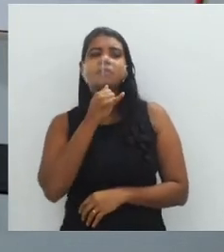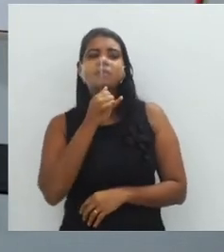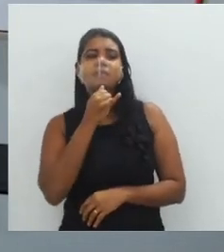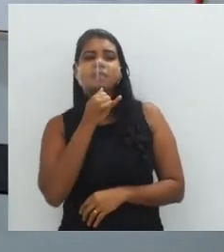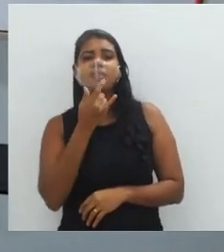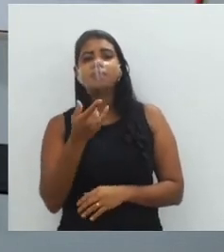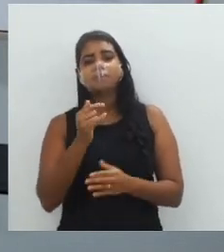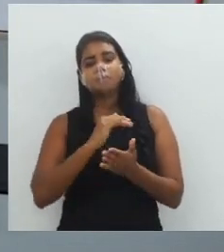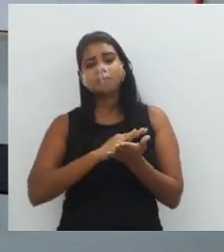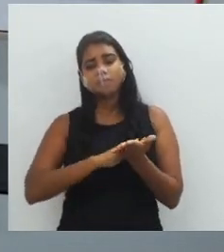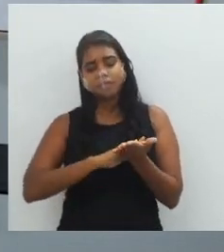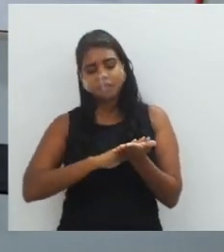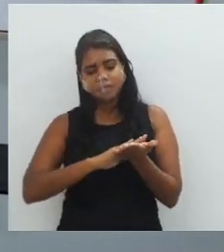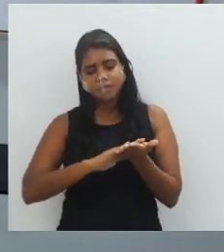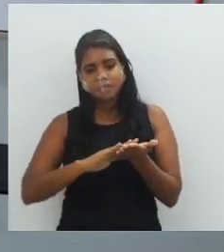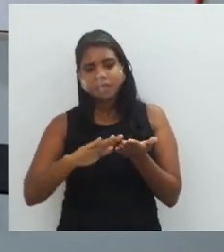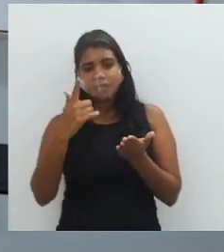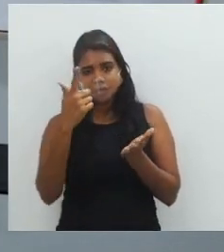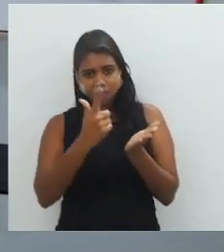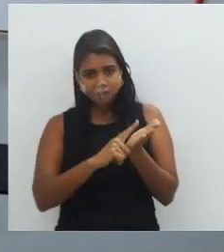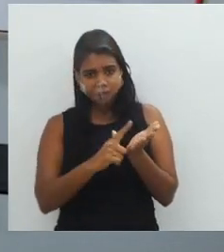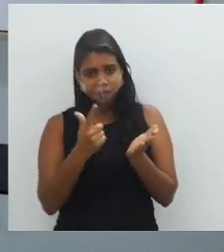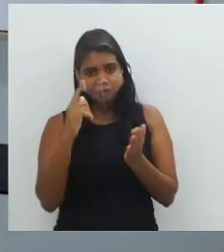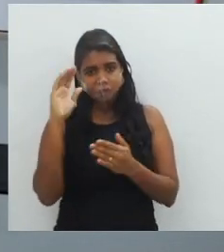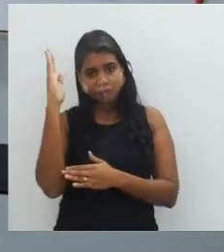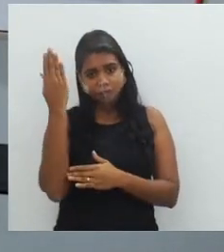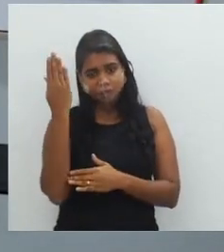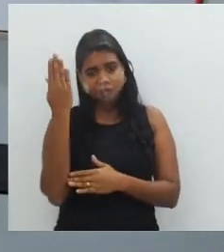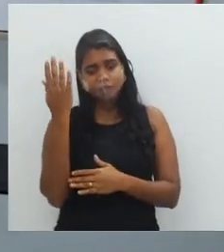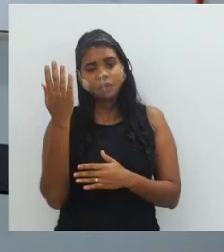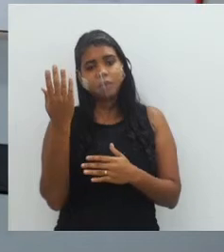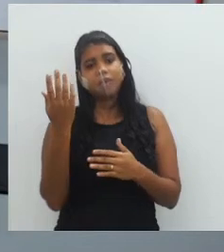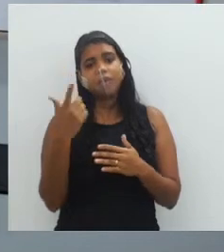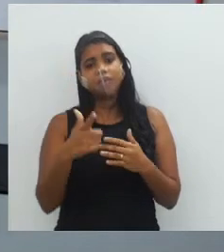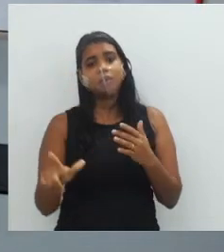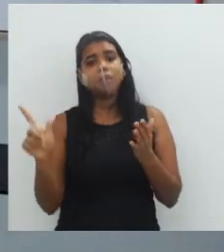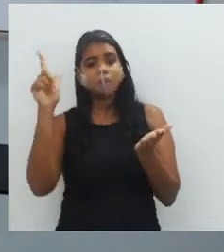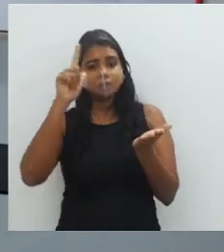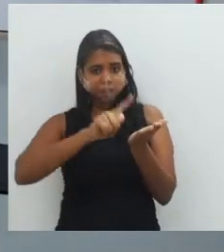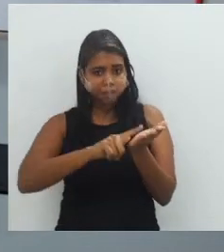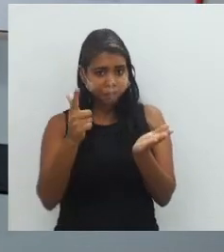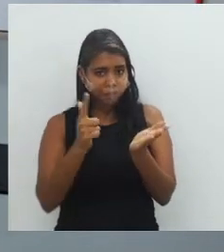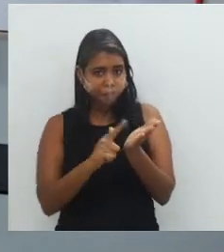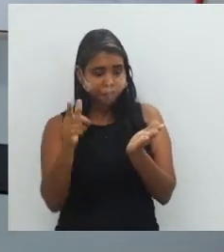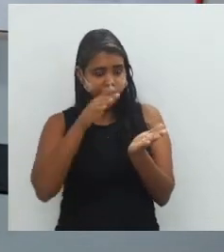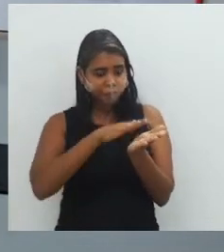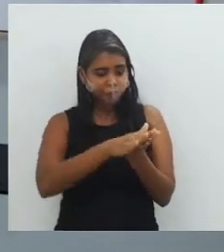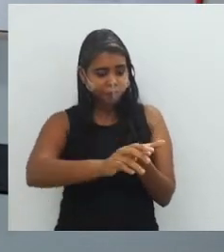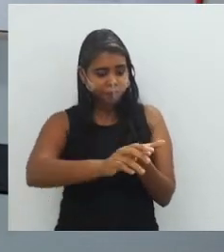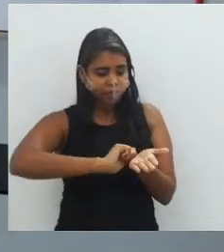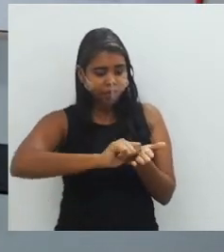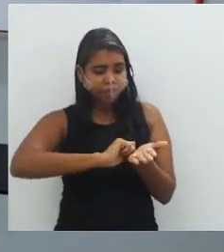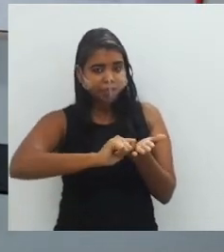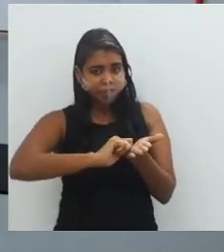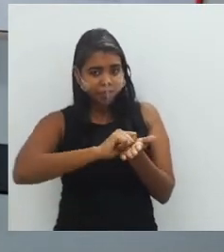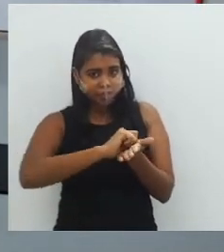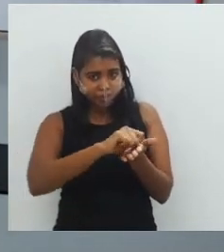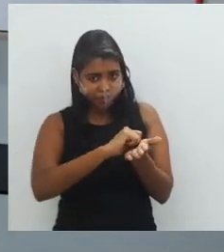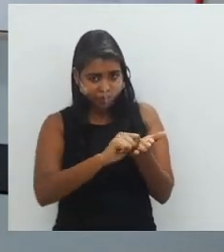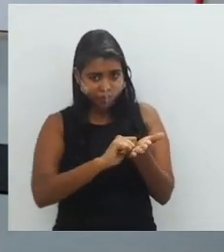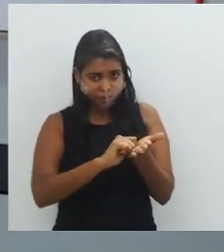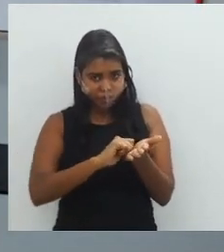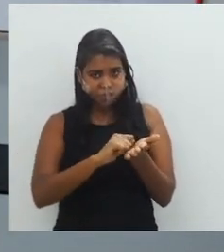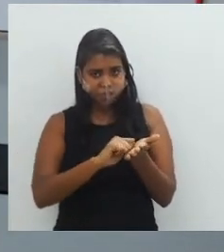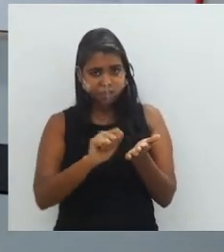você colocar uma folha de uma árvore e uma folha de papel sobre ela e riscar com giz de cera, né?